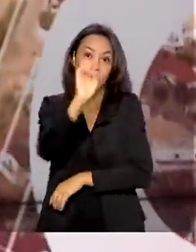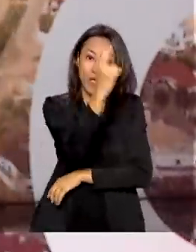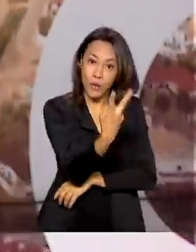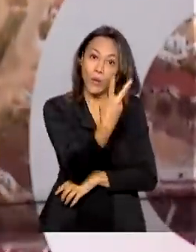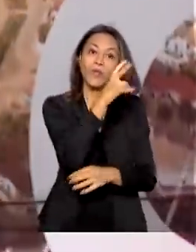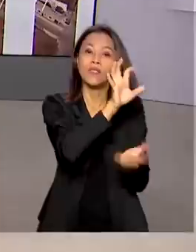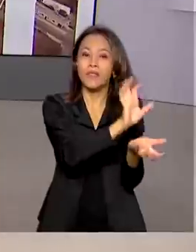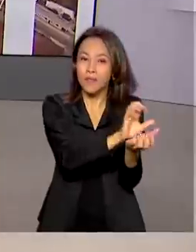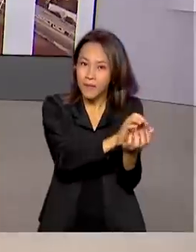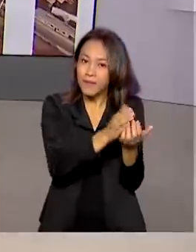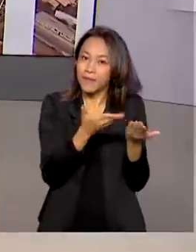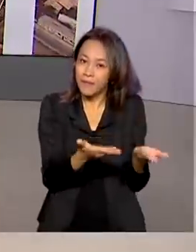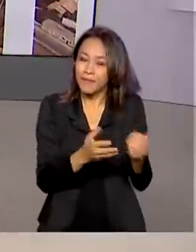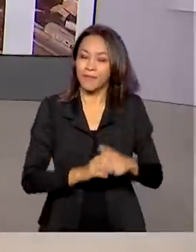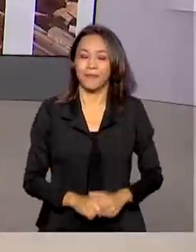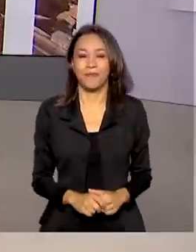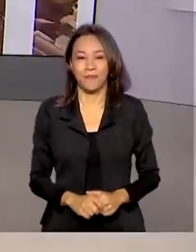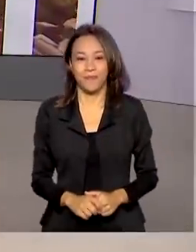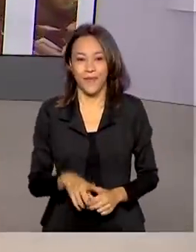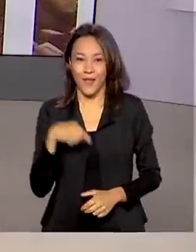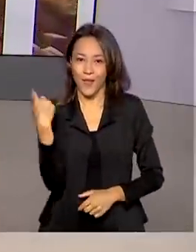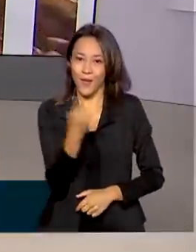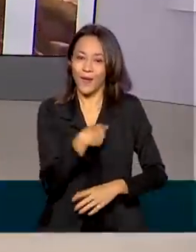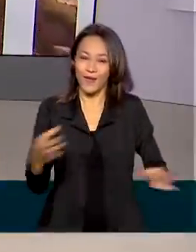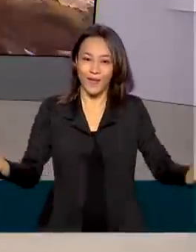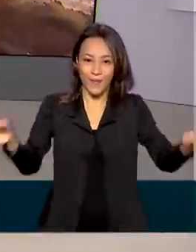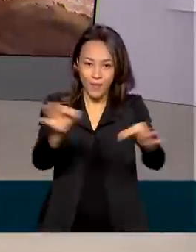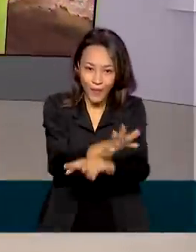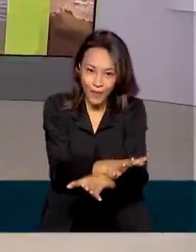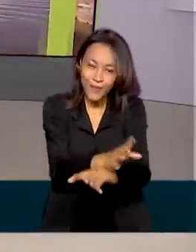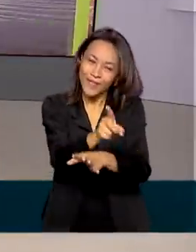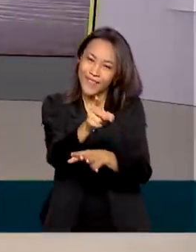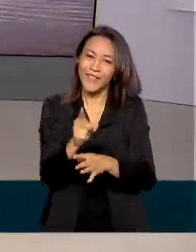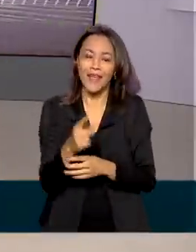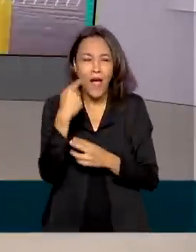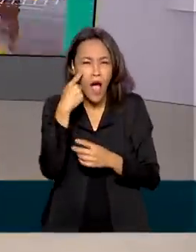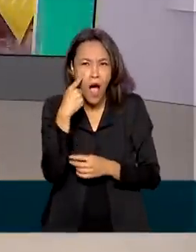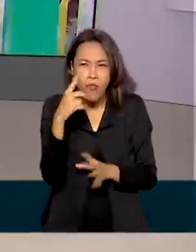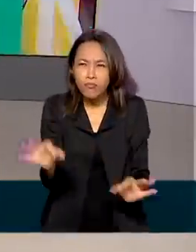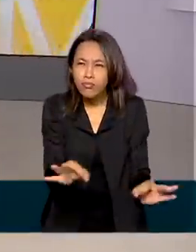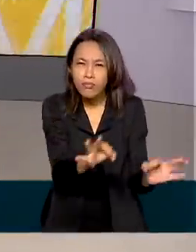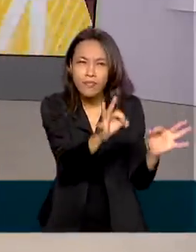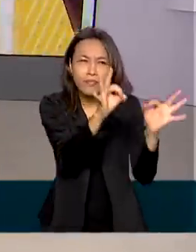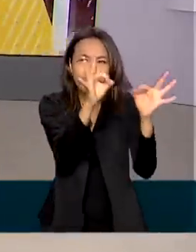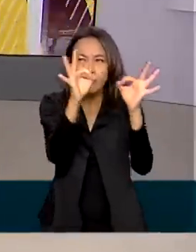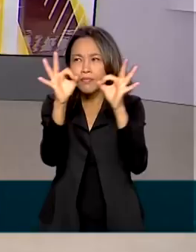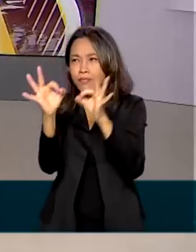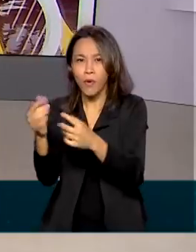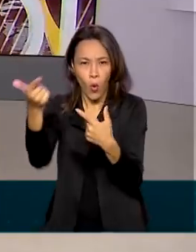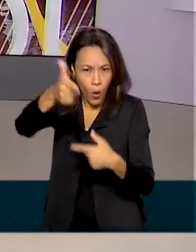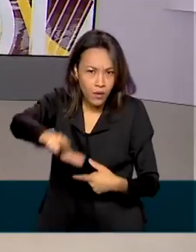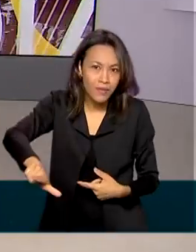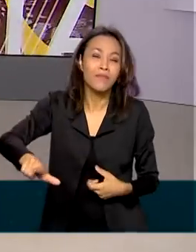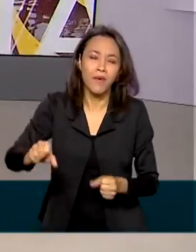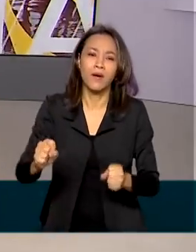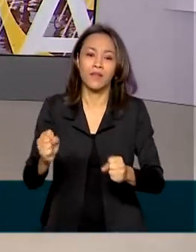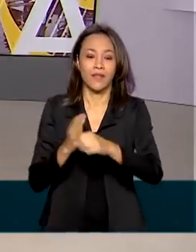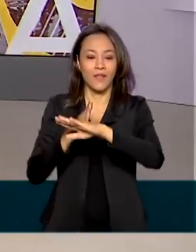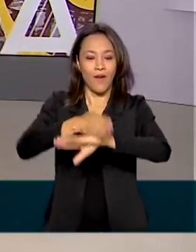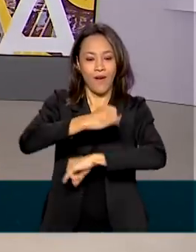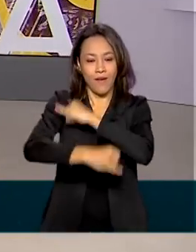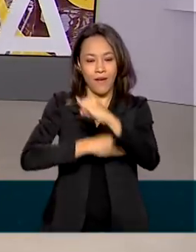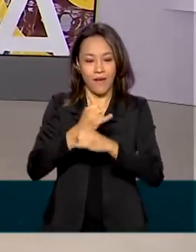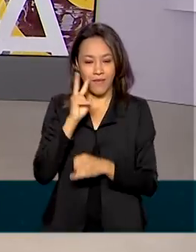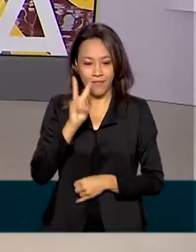Pernambuco. O Brasil em Dia fica por aqui. Para você rever as nossas reportagens de hoje, basta acessar